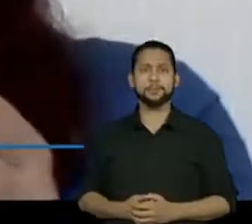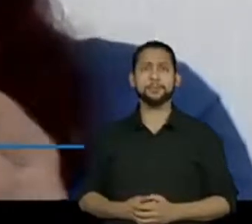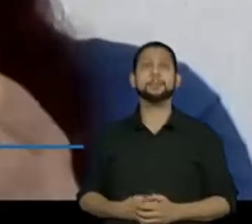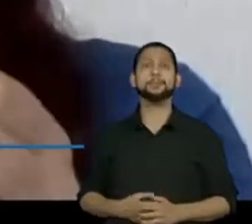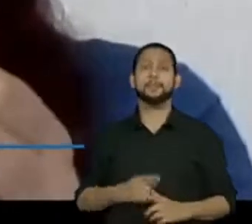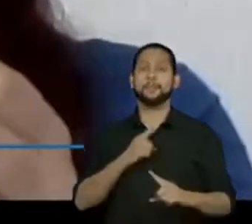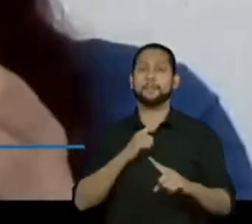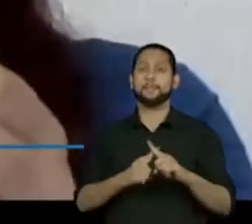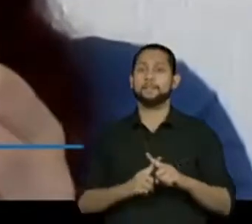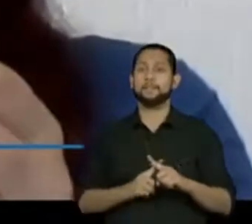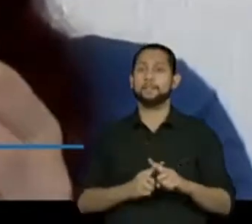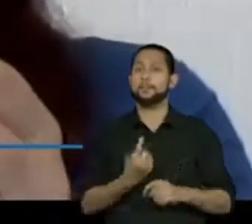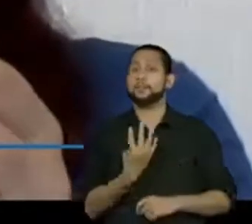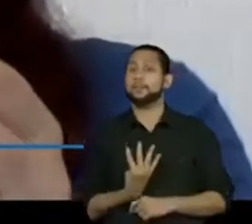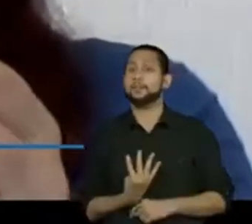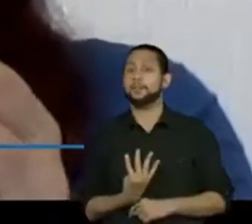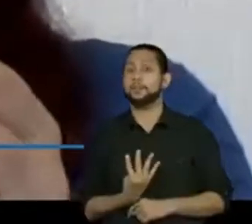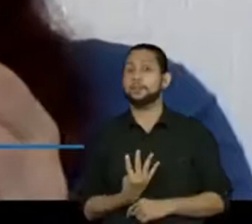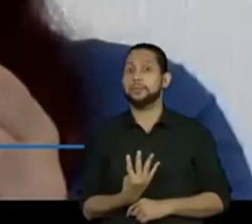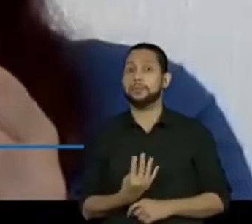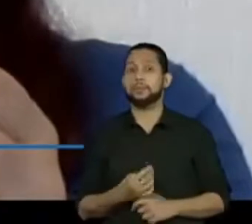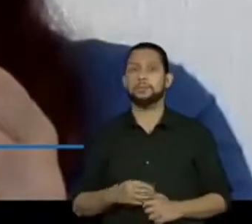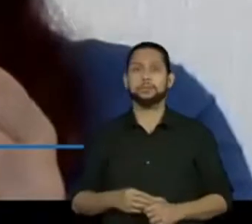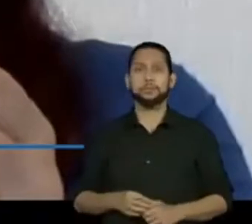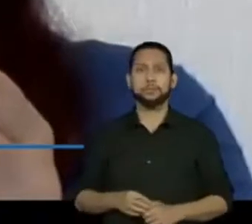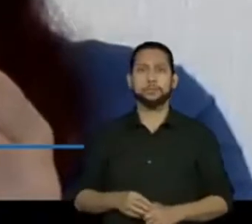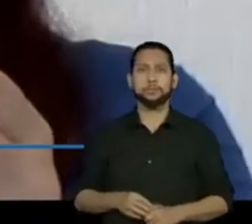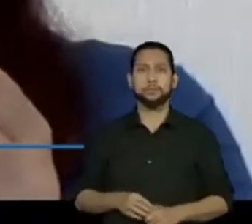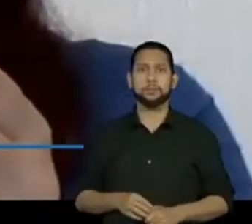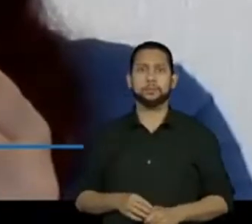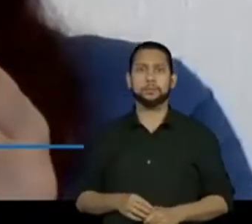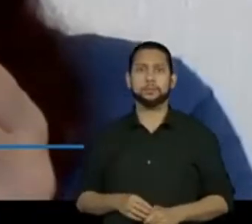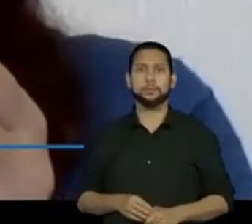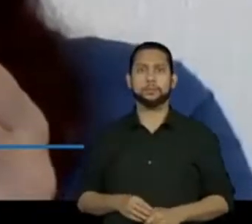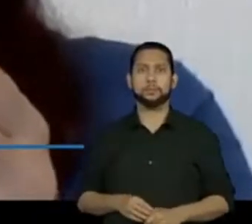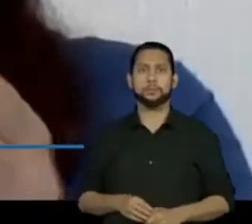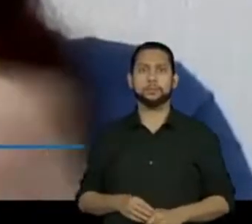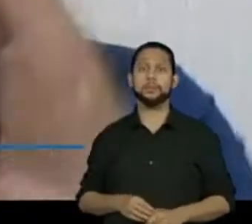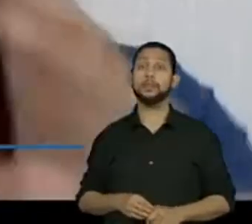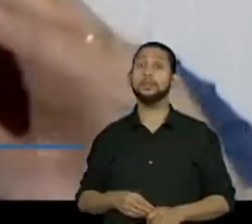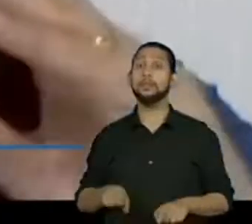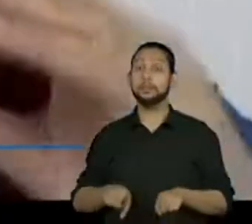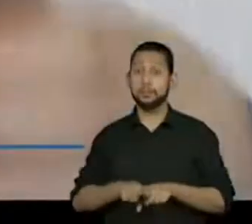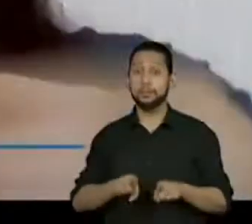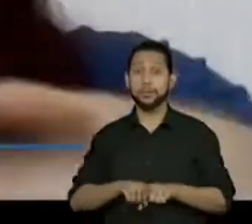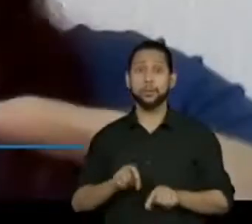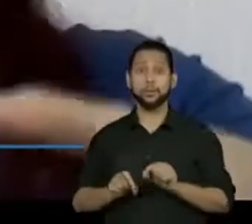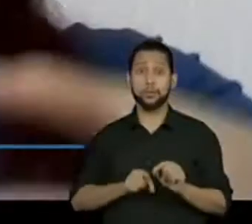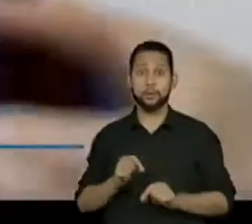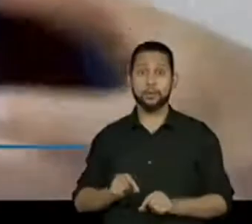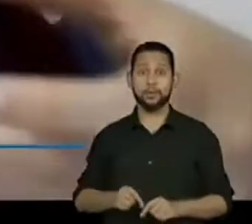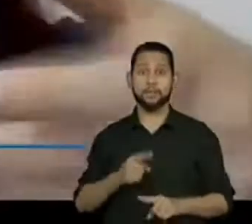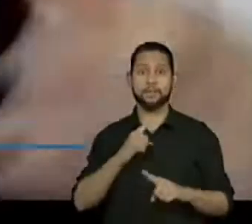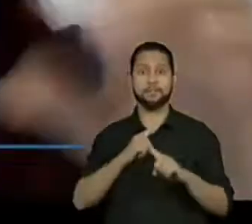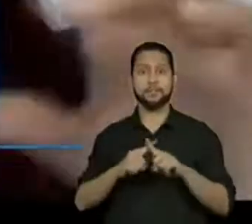Vocês podem colocar vezes quatro. Eu também coloquei, olha,